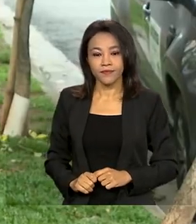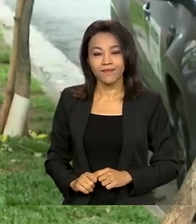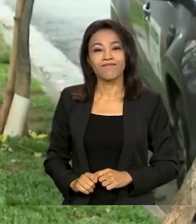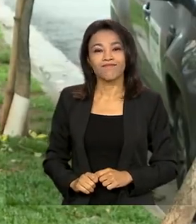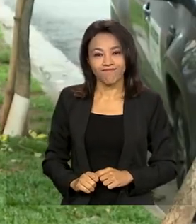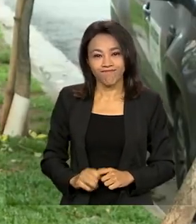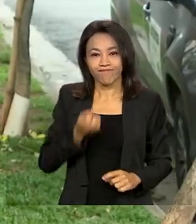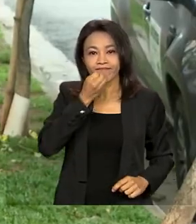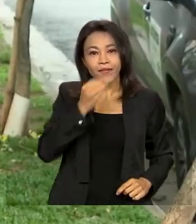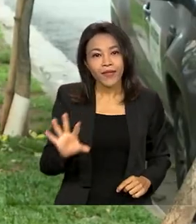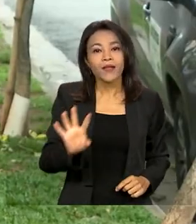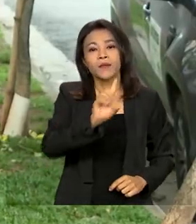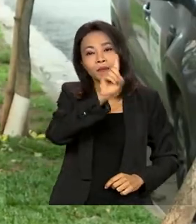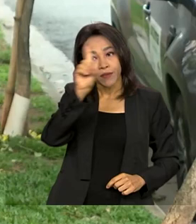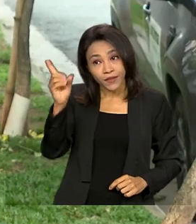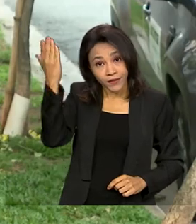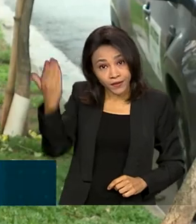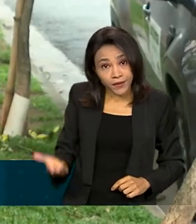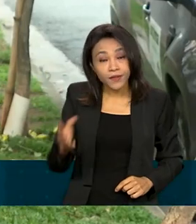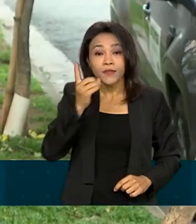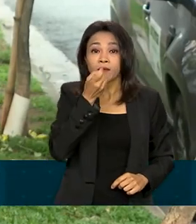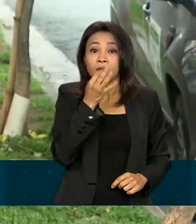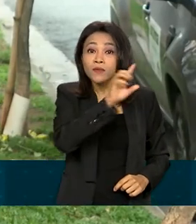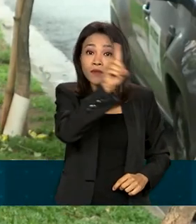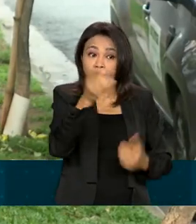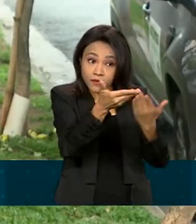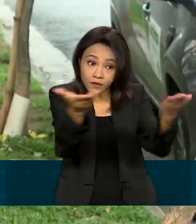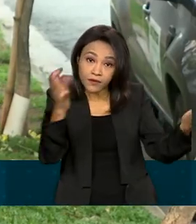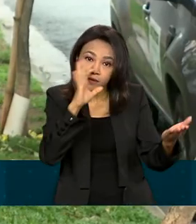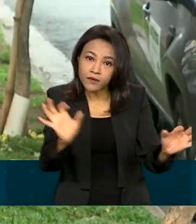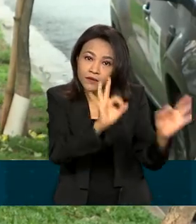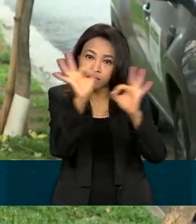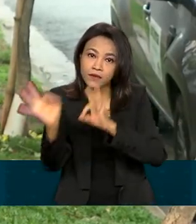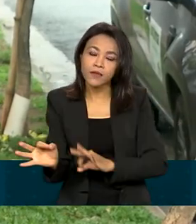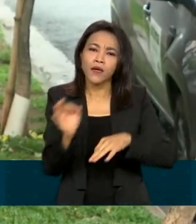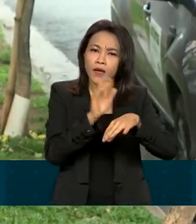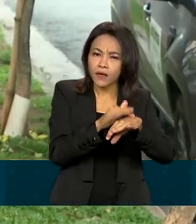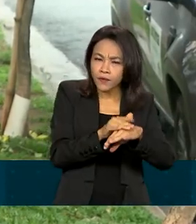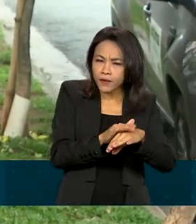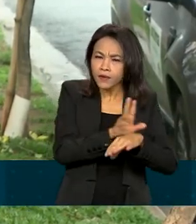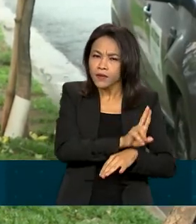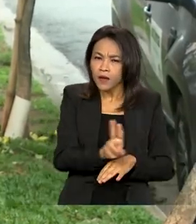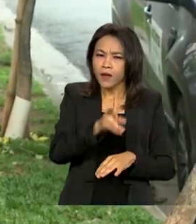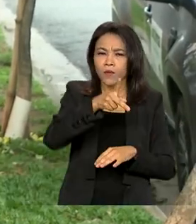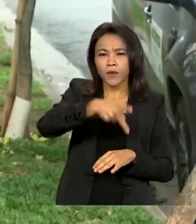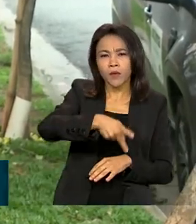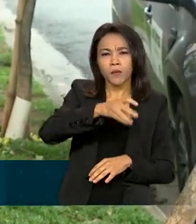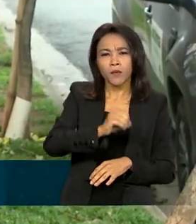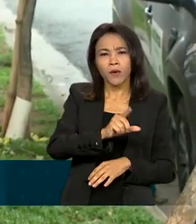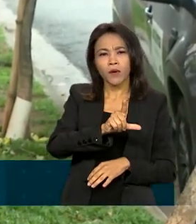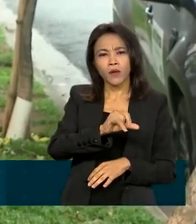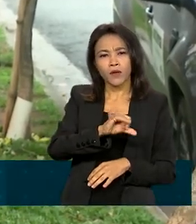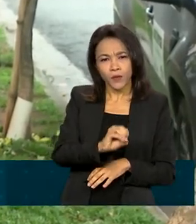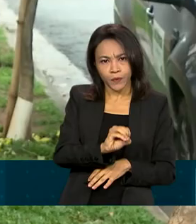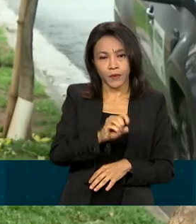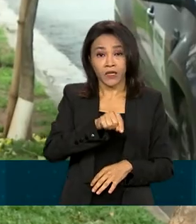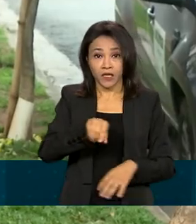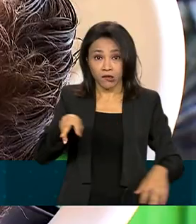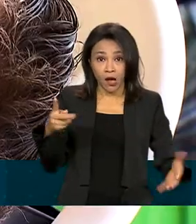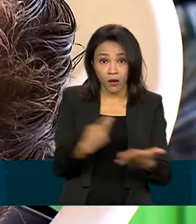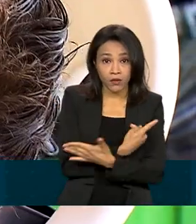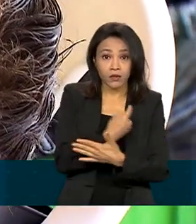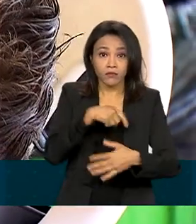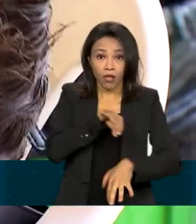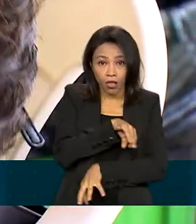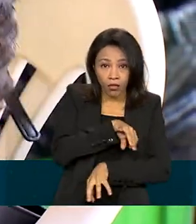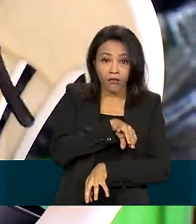Bom dia, Renata. Bom dia a você que nos acompanha. A poliomielite, que causa a paralisia infantil, pode ser fatal, está